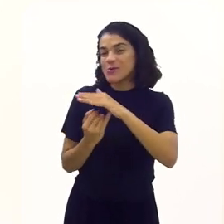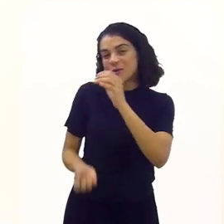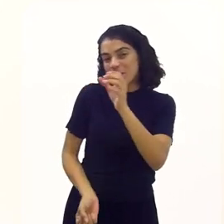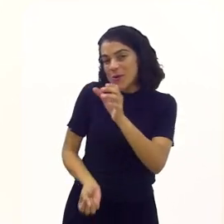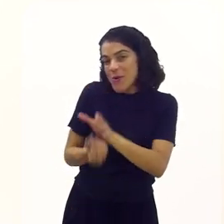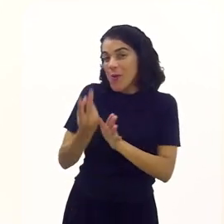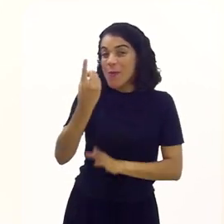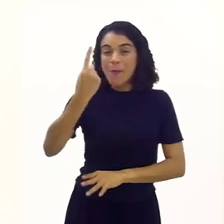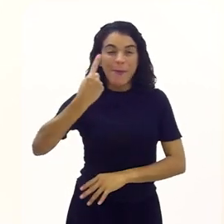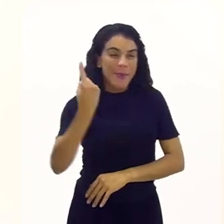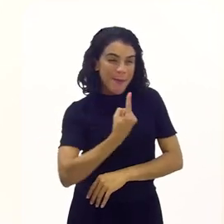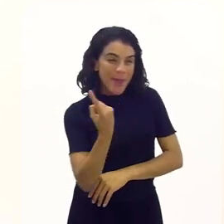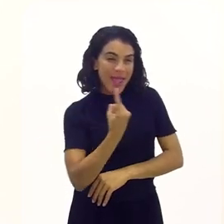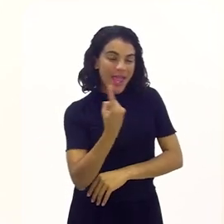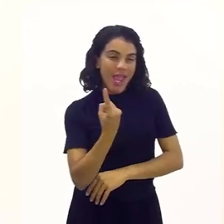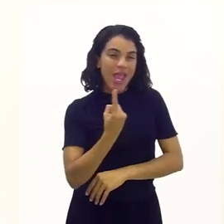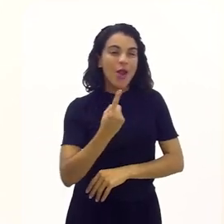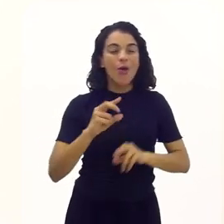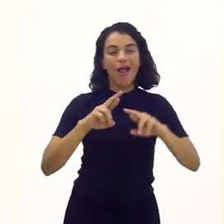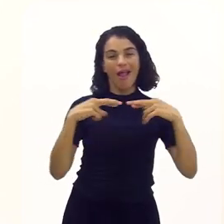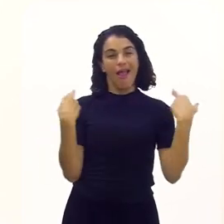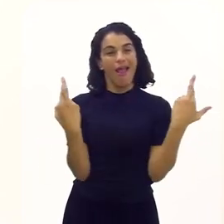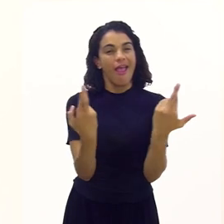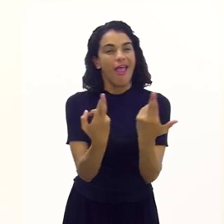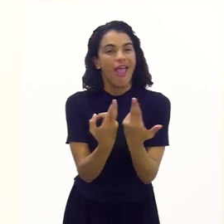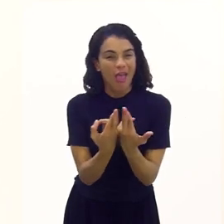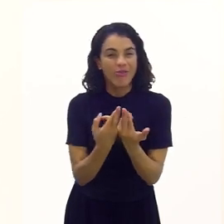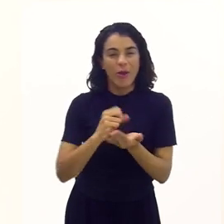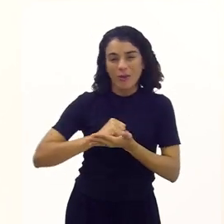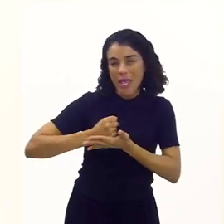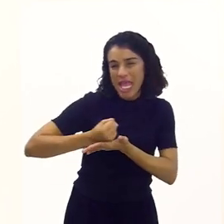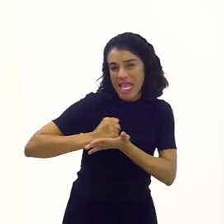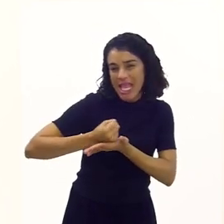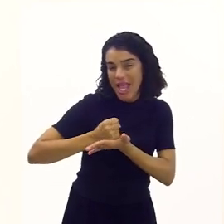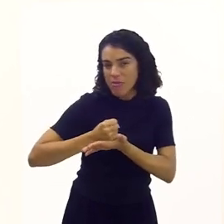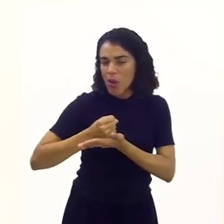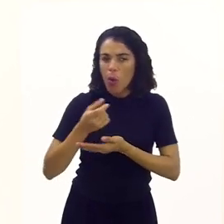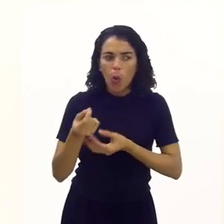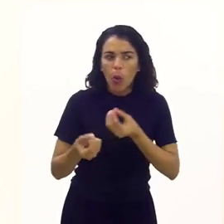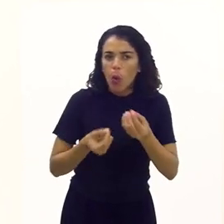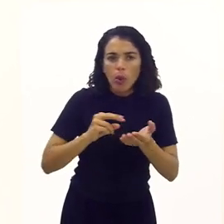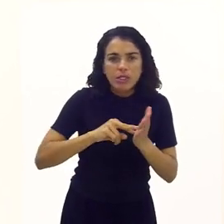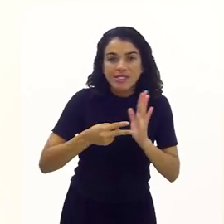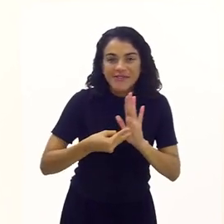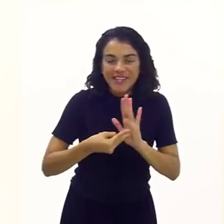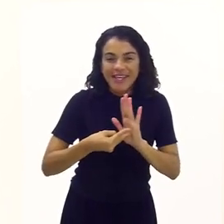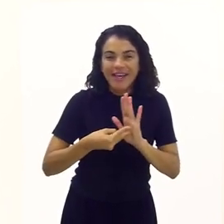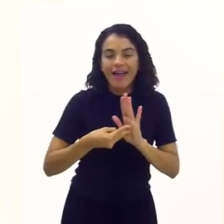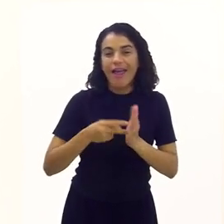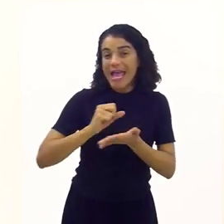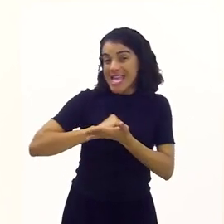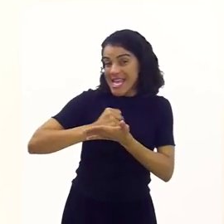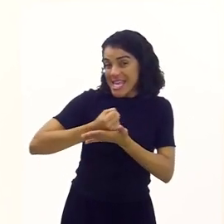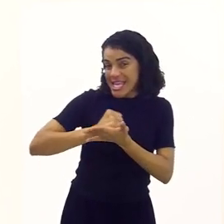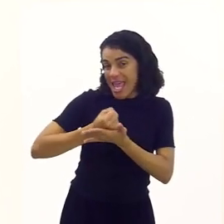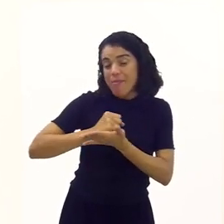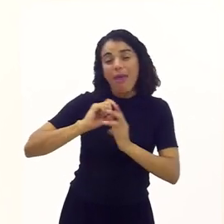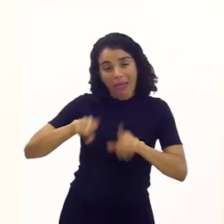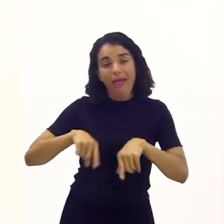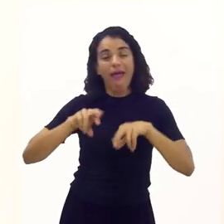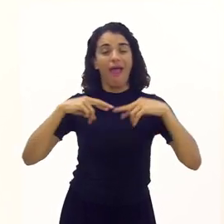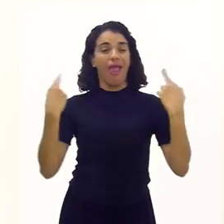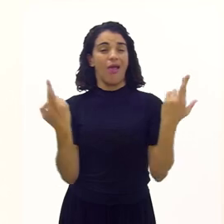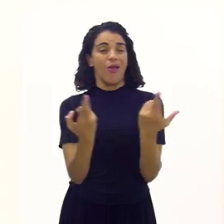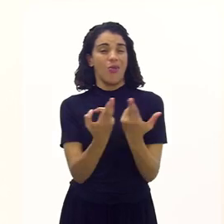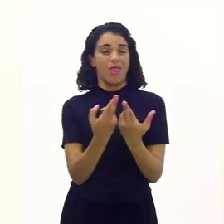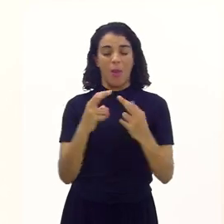o primeiro game jam interreligioso. O é isso? O game jam, quem vai explicar